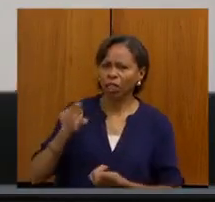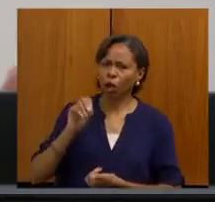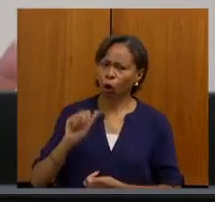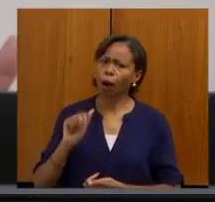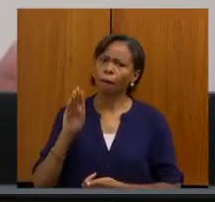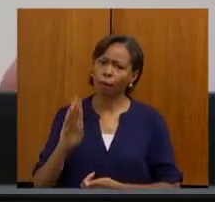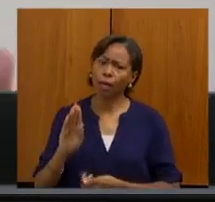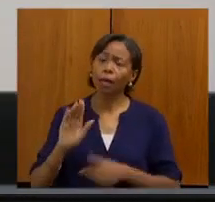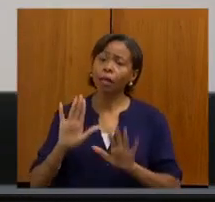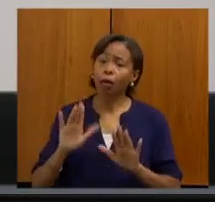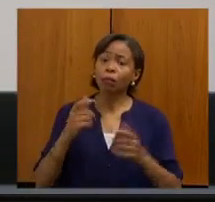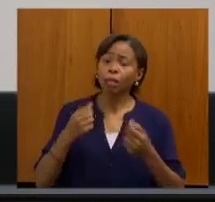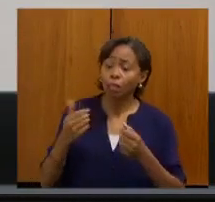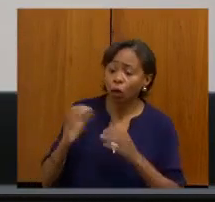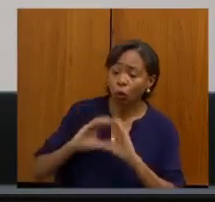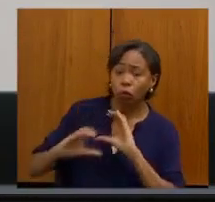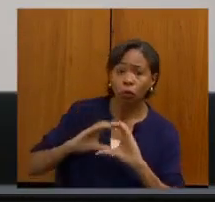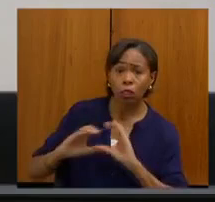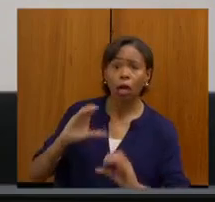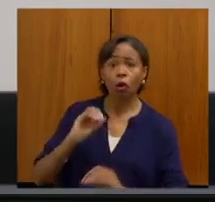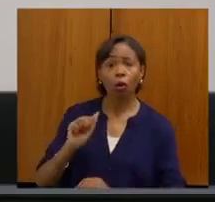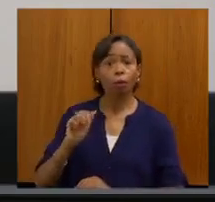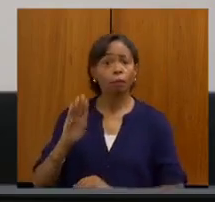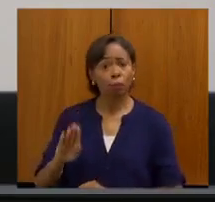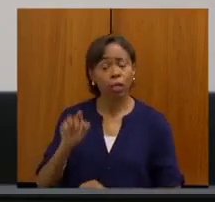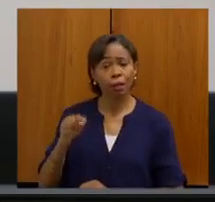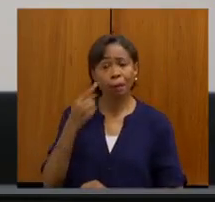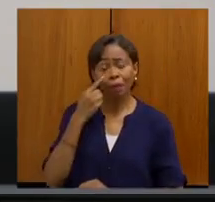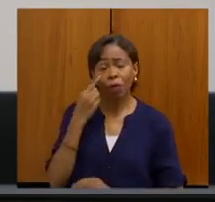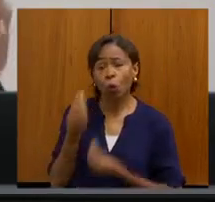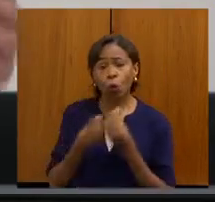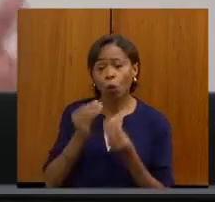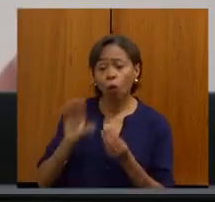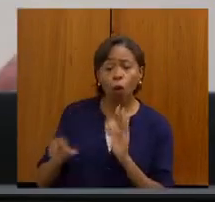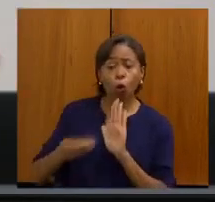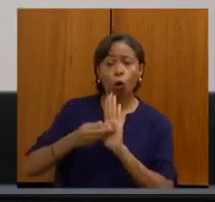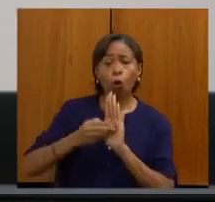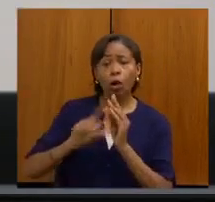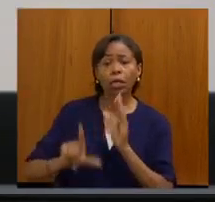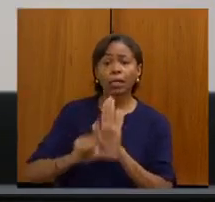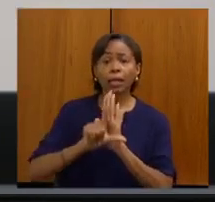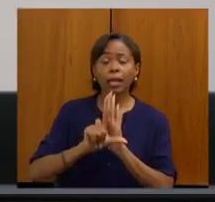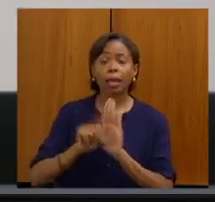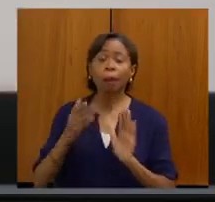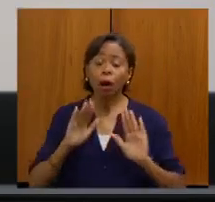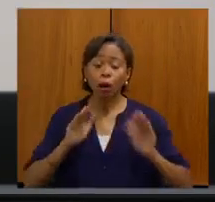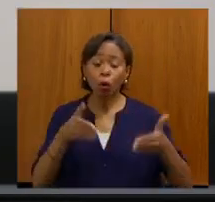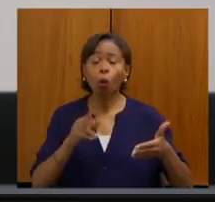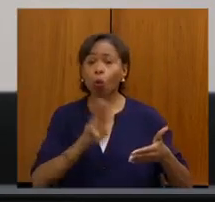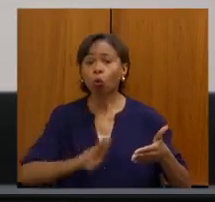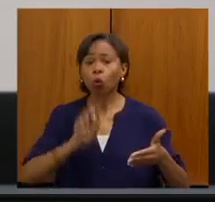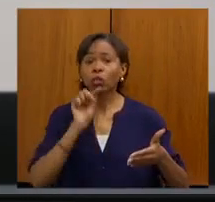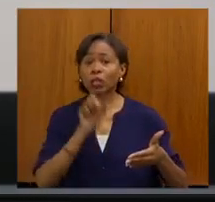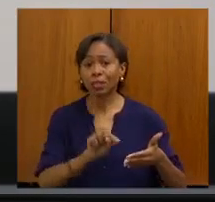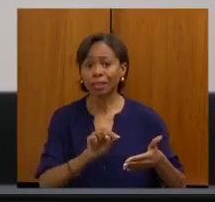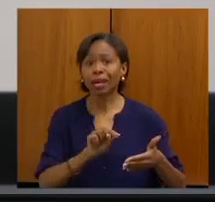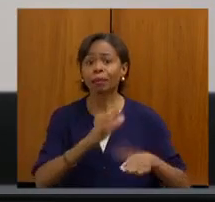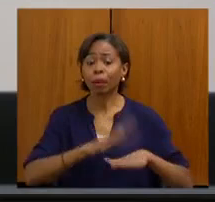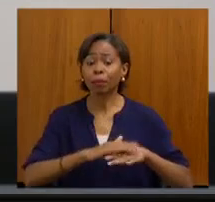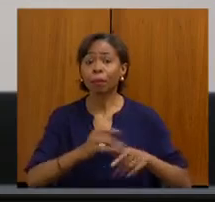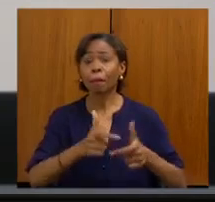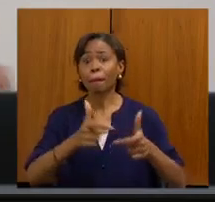diálogo com a Advogacia Geral do Estado para que a gente possa usar as emendas naquilo que é o eixo de crescimento das